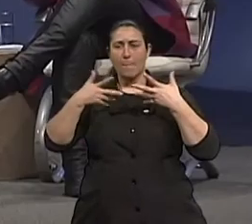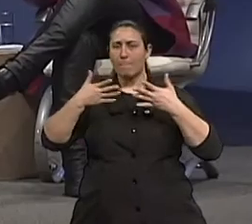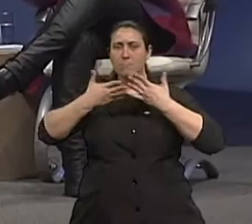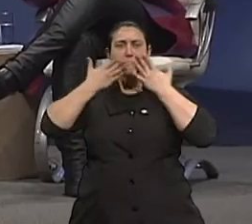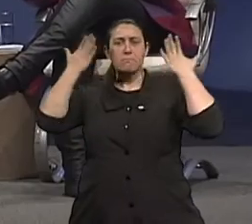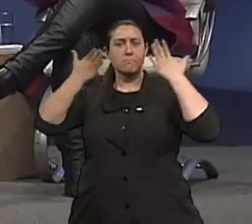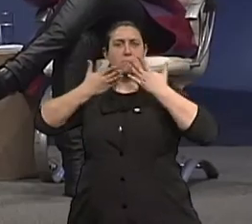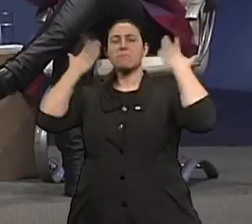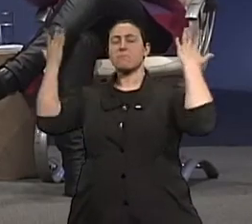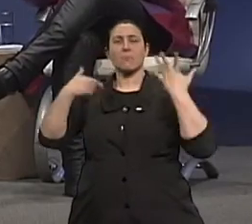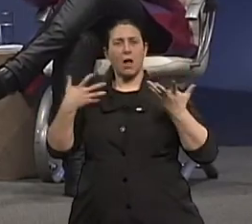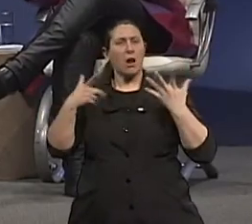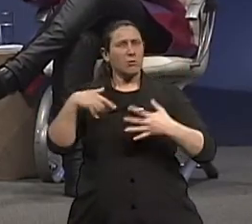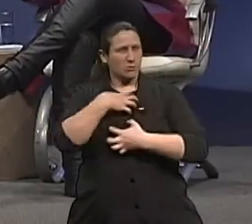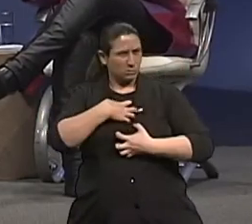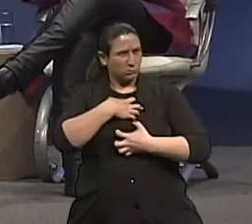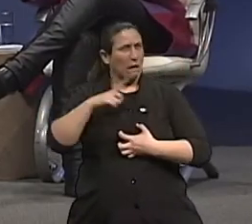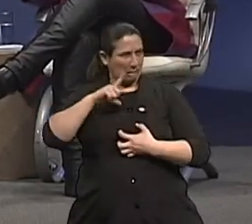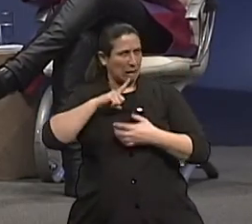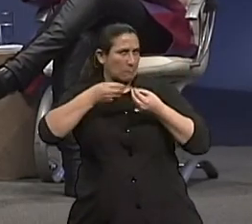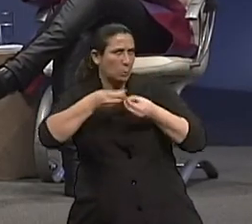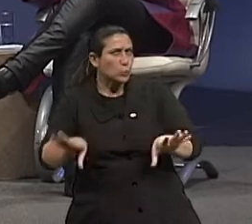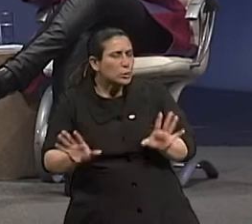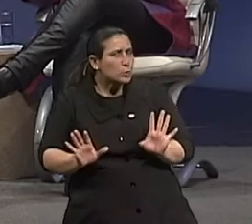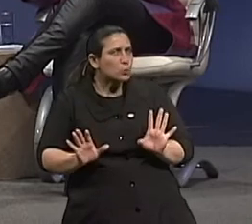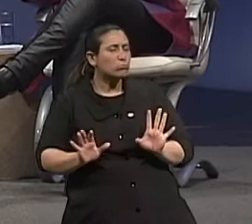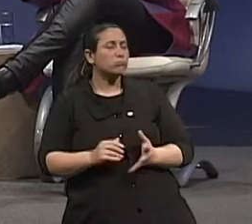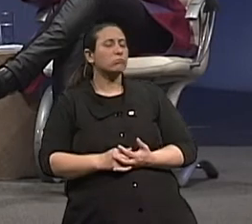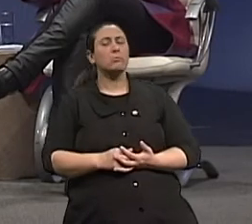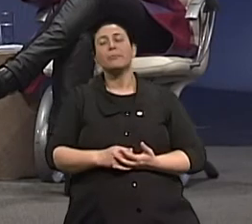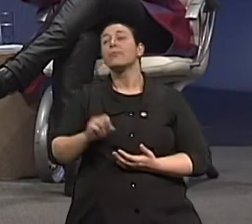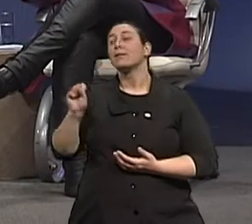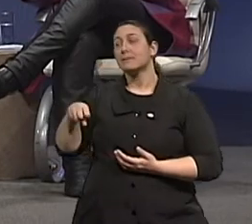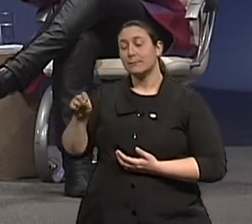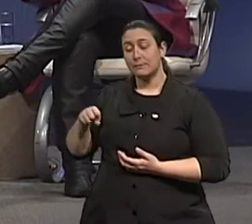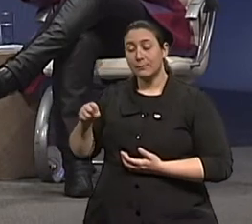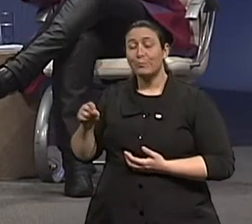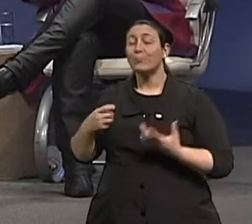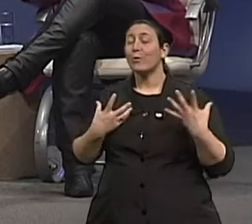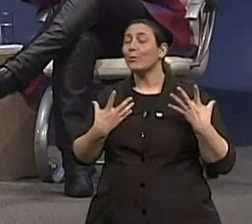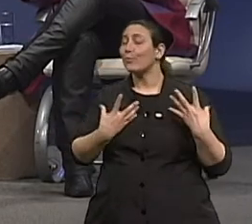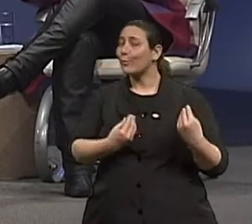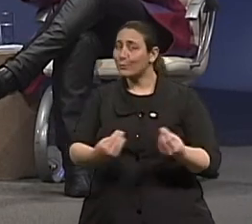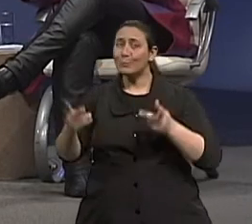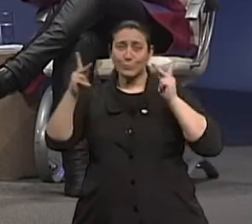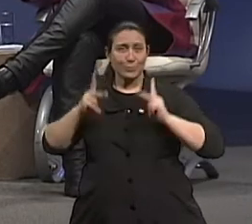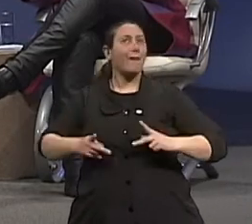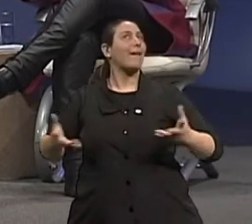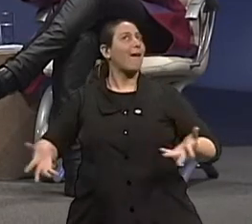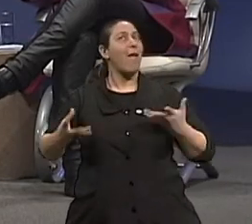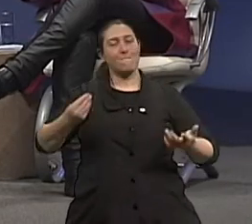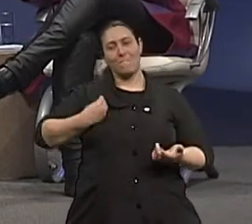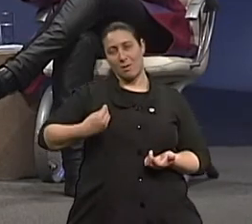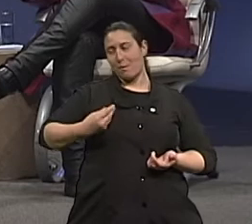Essa angústia causa prejuízo, não causa? Causa. Na realidade, todo mundo quer ter vida